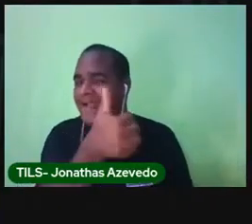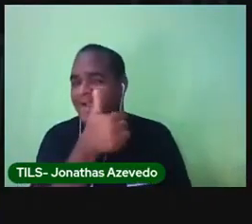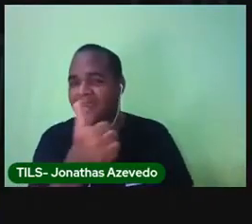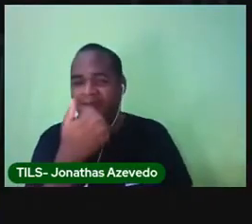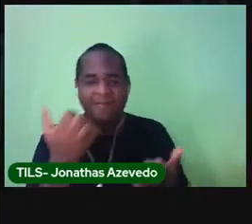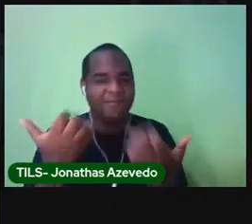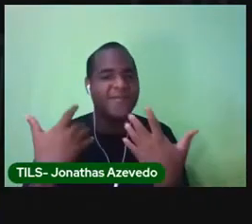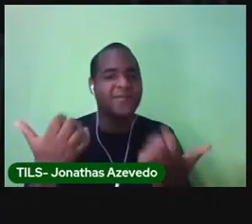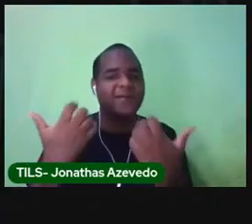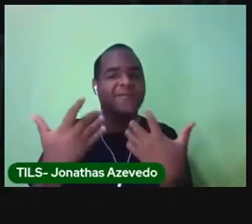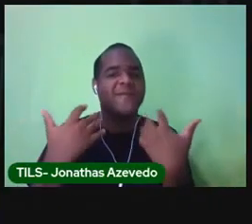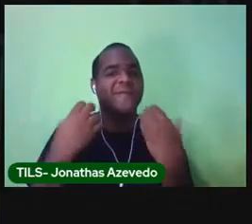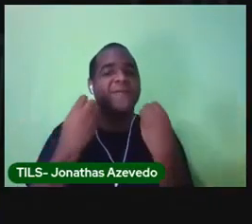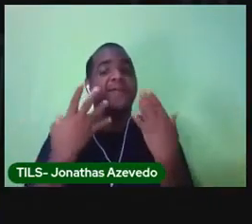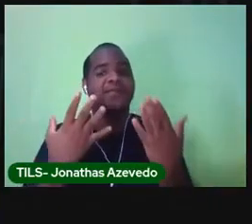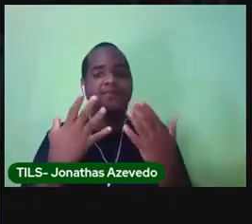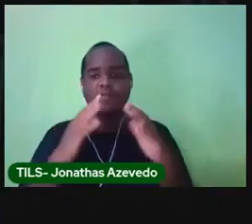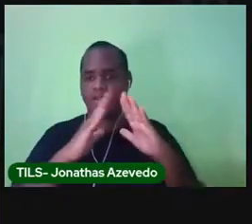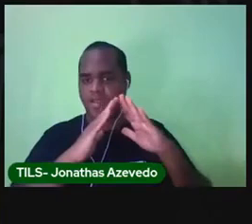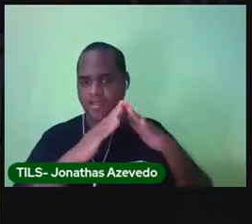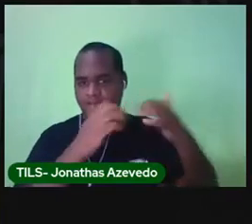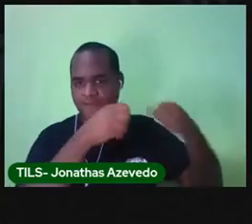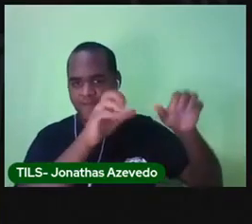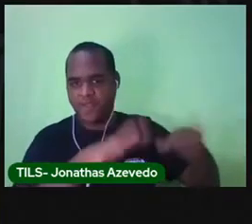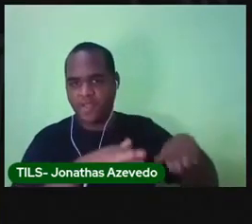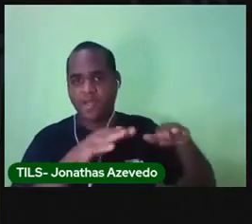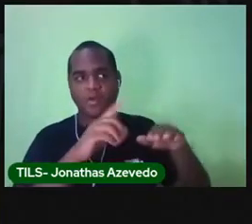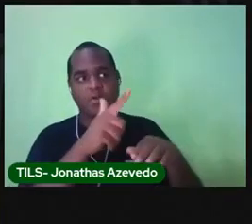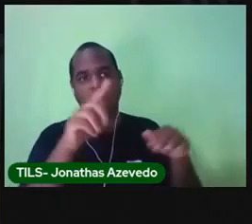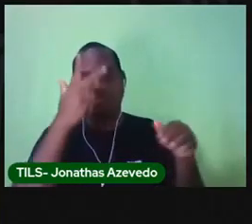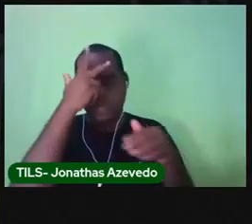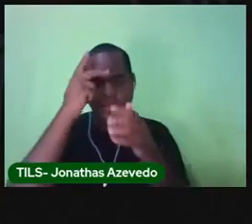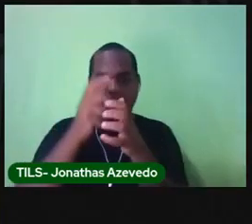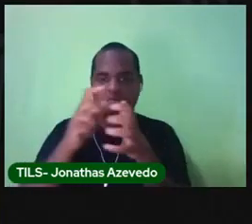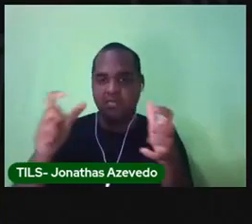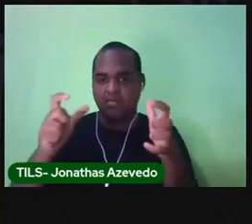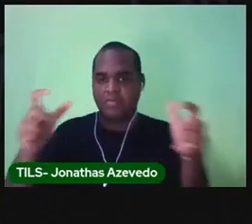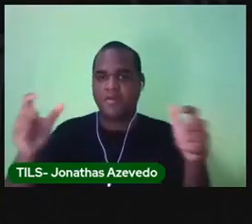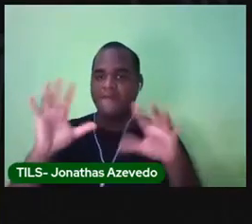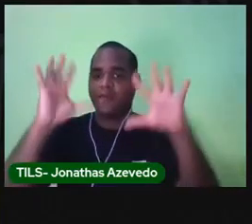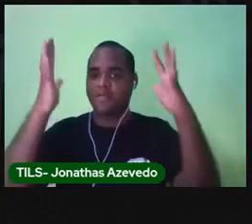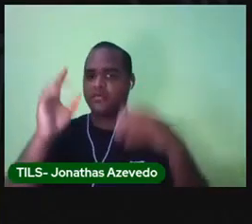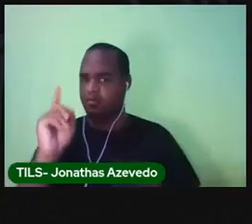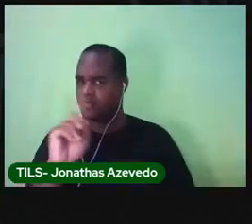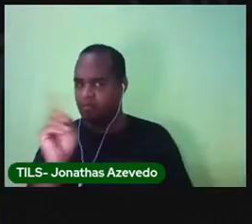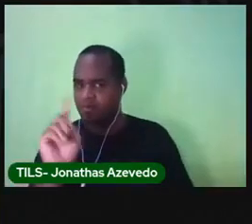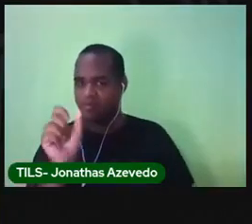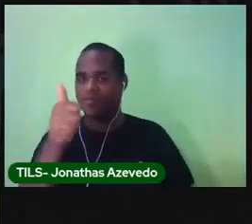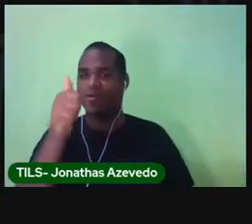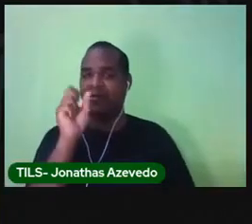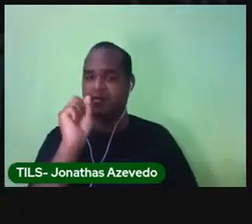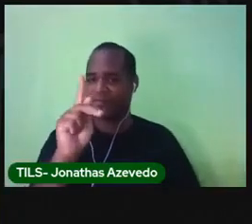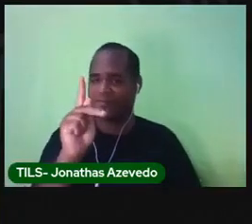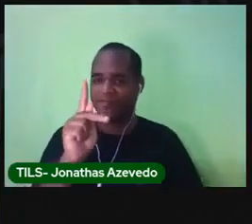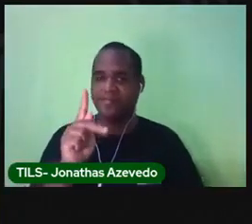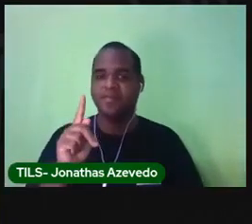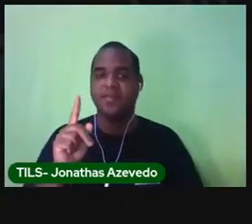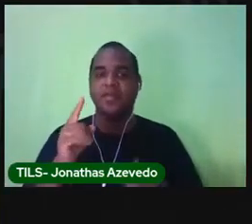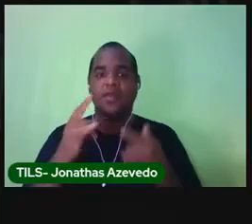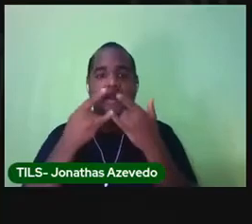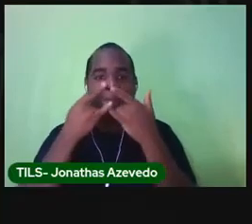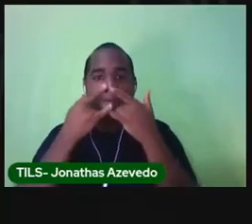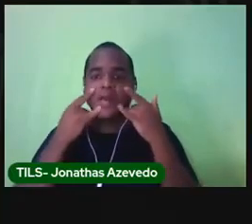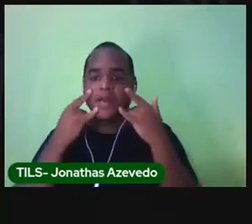Vocês ficaram em casa e não fizeram aglomeração, né? Ó só, a máscara da Pró tá